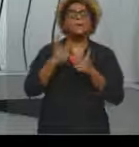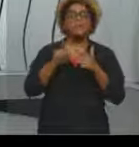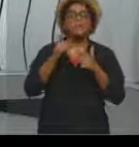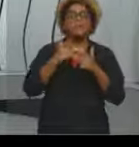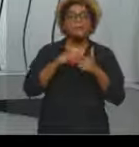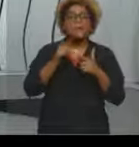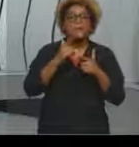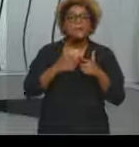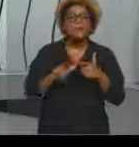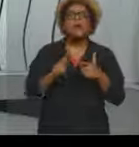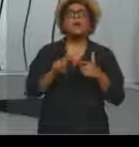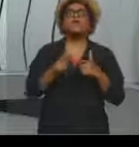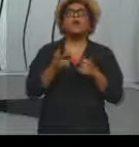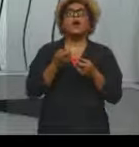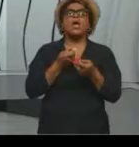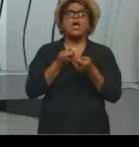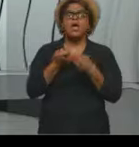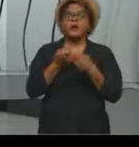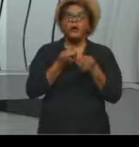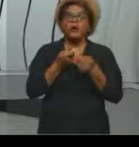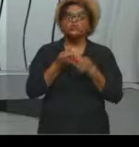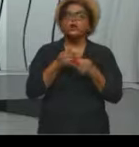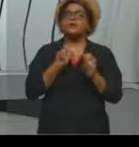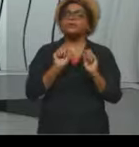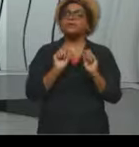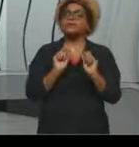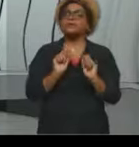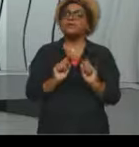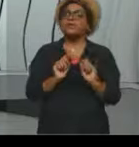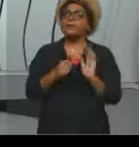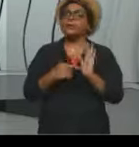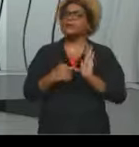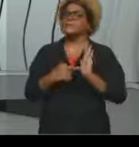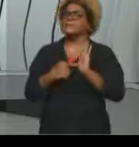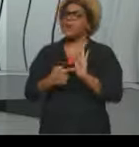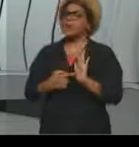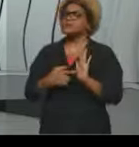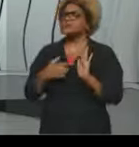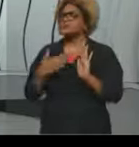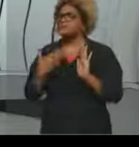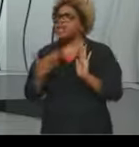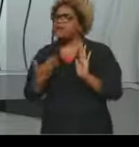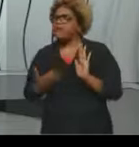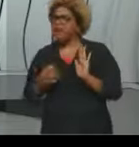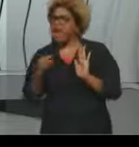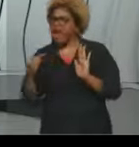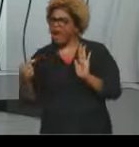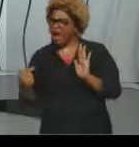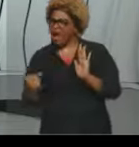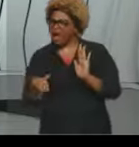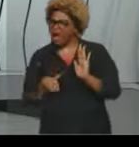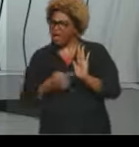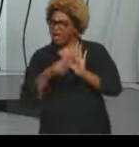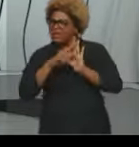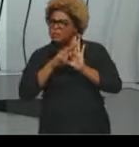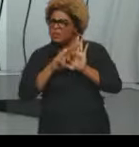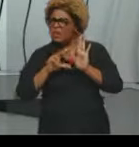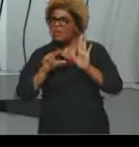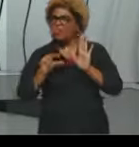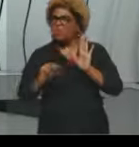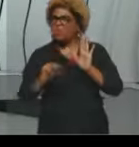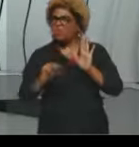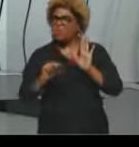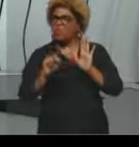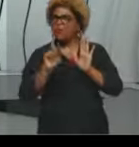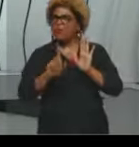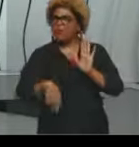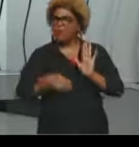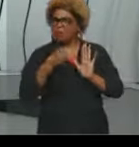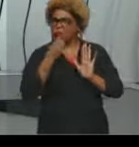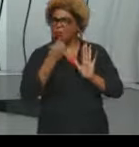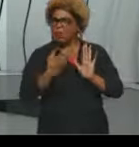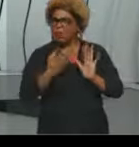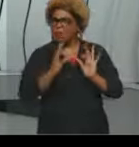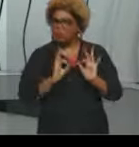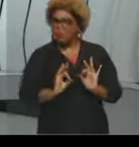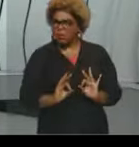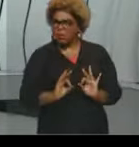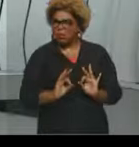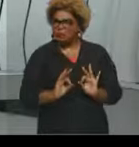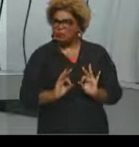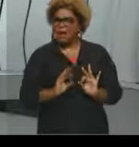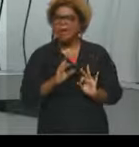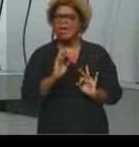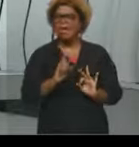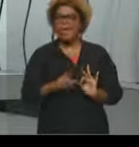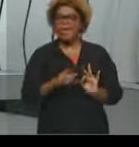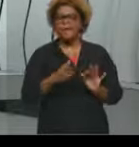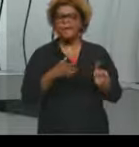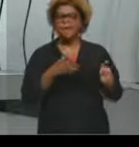liberal, né, que vai gerar aí dúvidas com relação a esse modelo, a aplicação desse modelo. Então, um momento de crise, ele marca